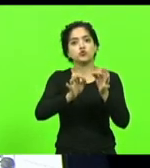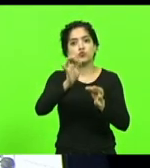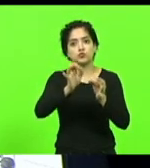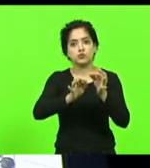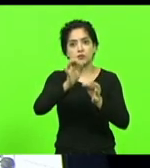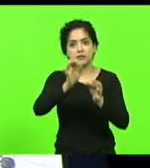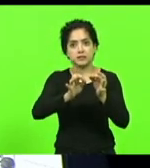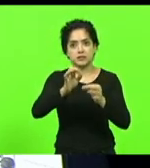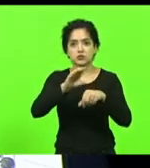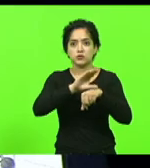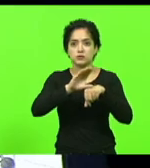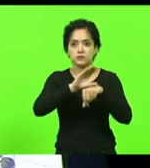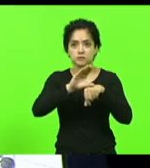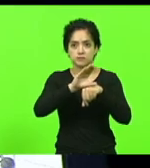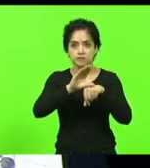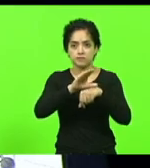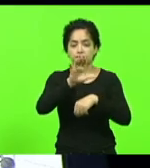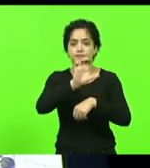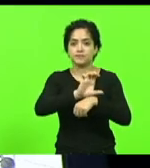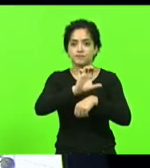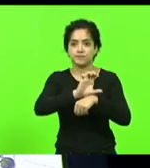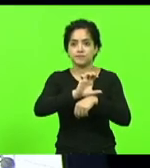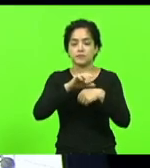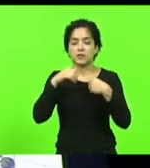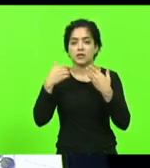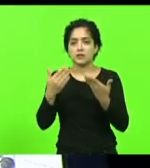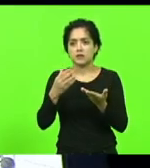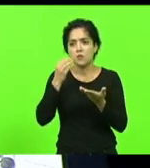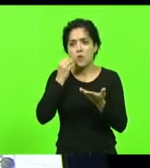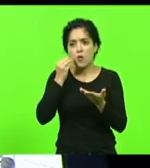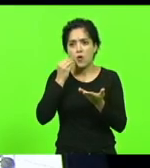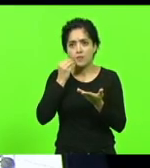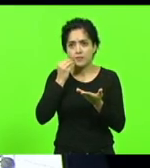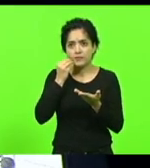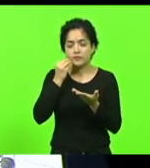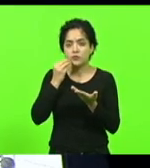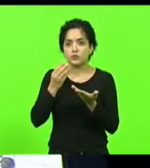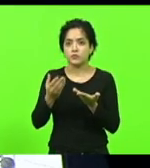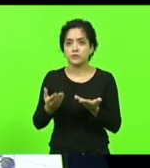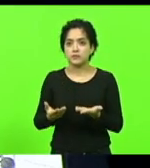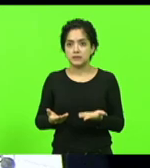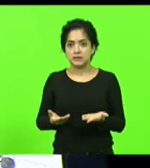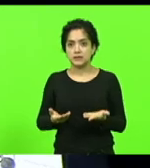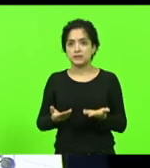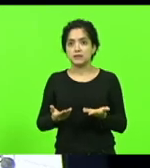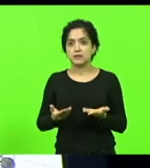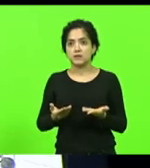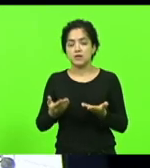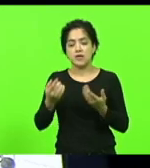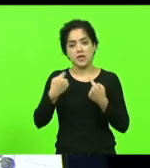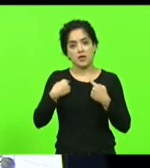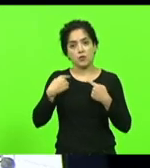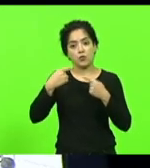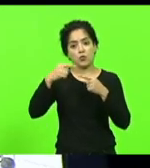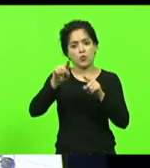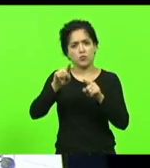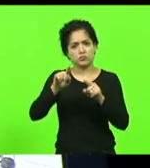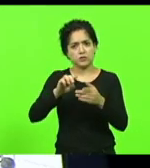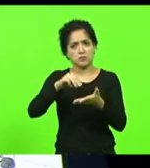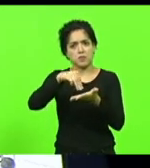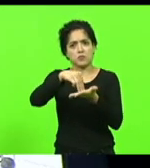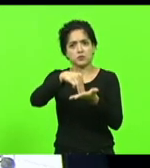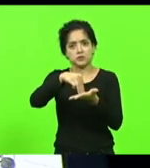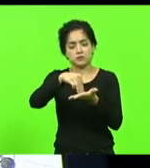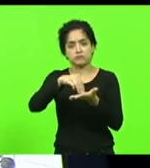da constituição estadual então obviamente que nesse sentido eu sou contra uma moção dessa